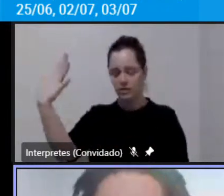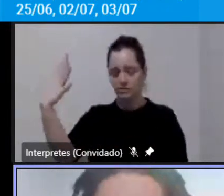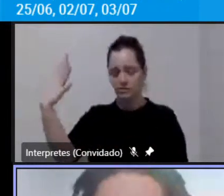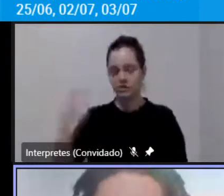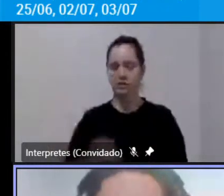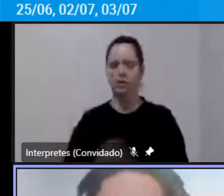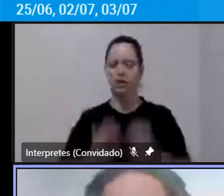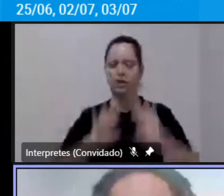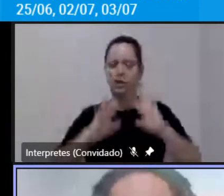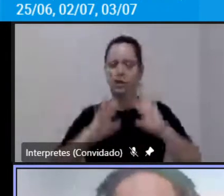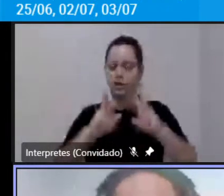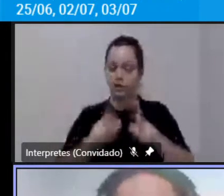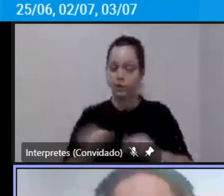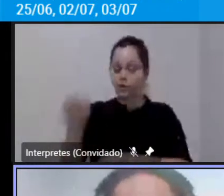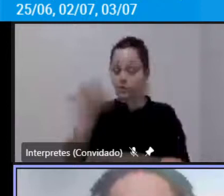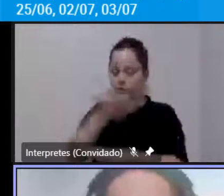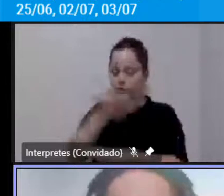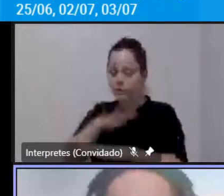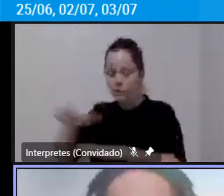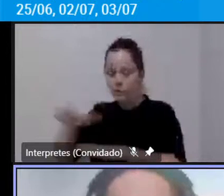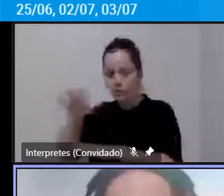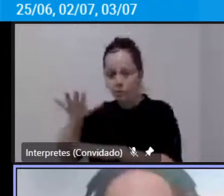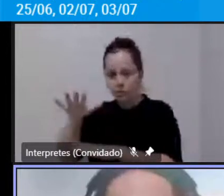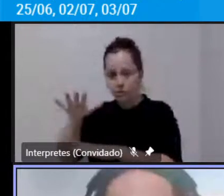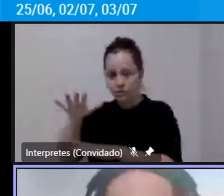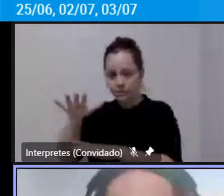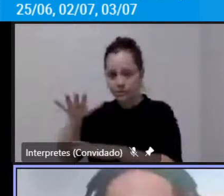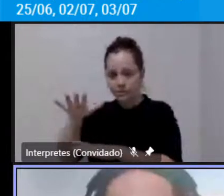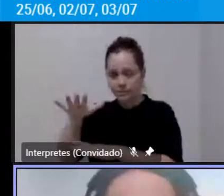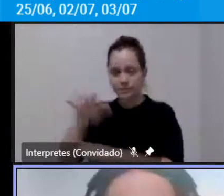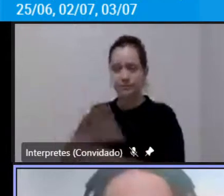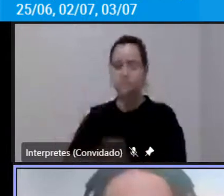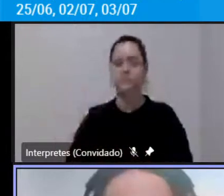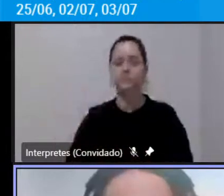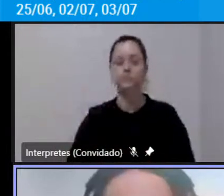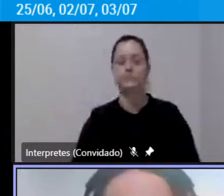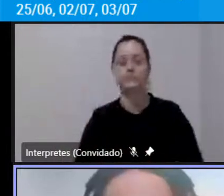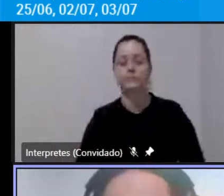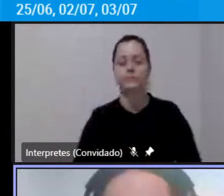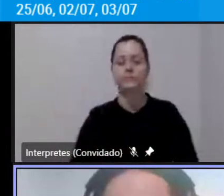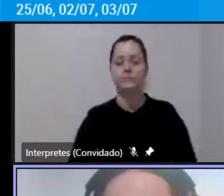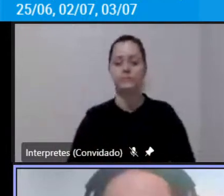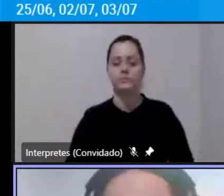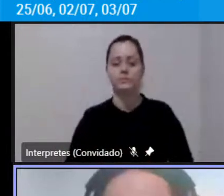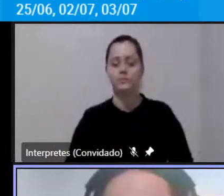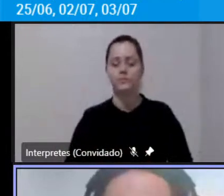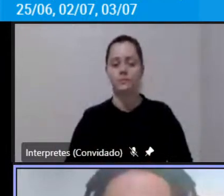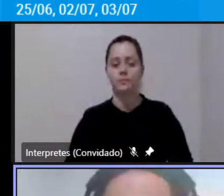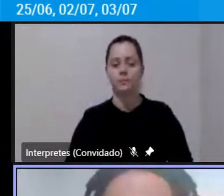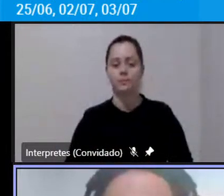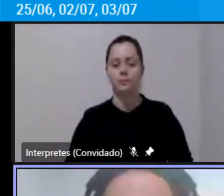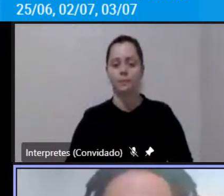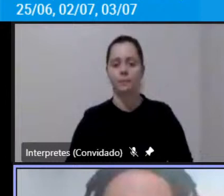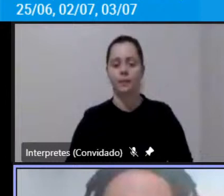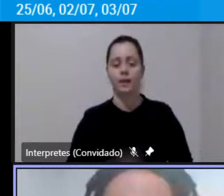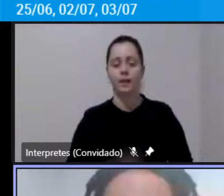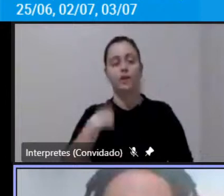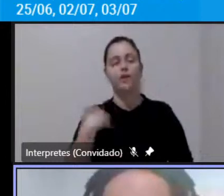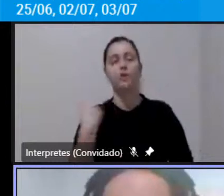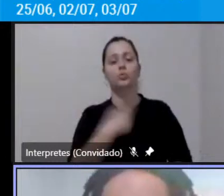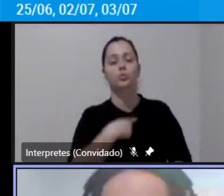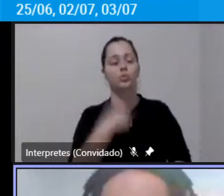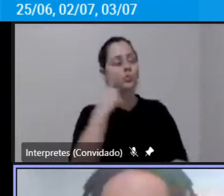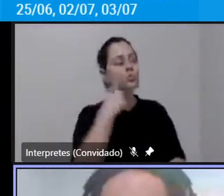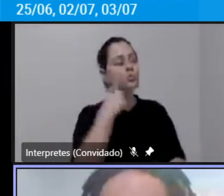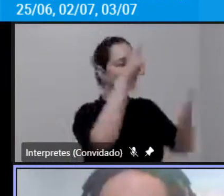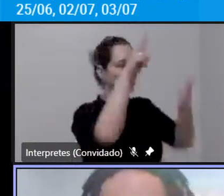subregiões e aí é entre as subregiões a gente verifica que há uma média